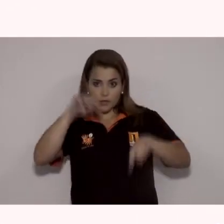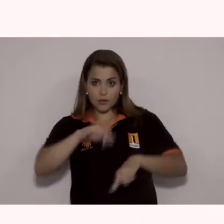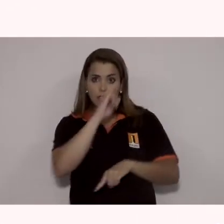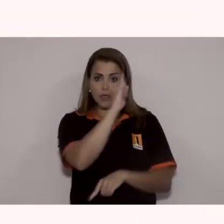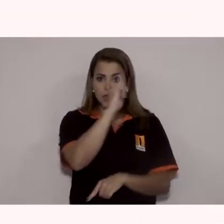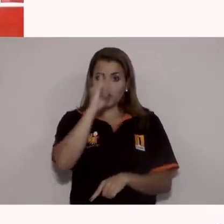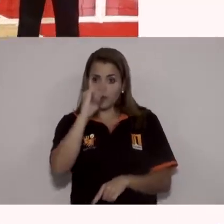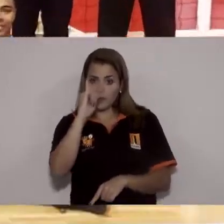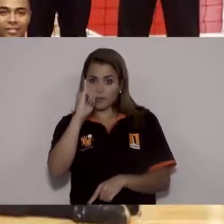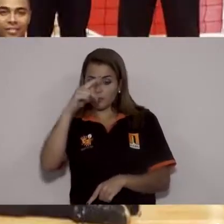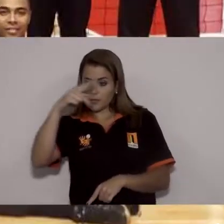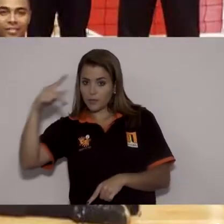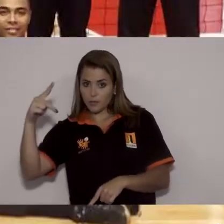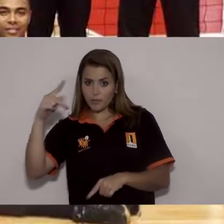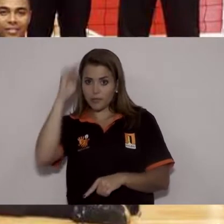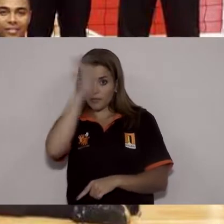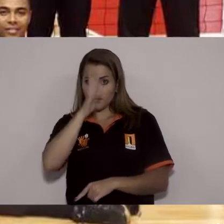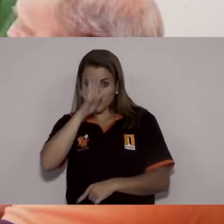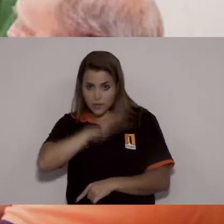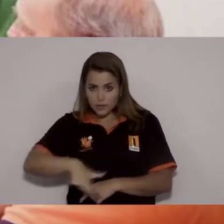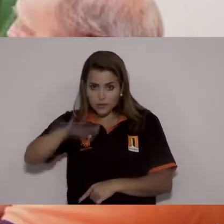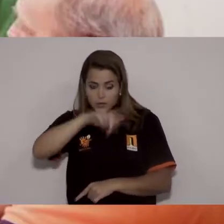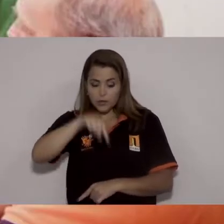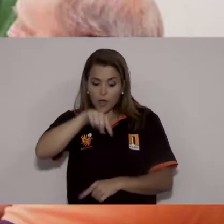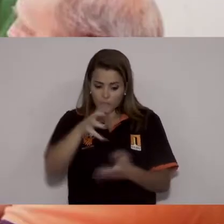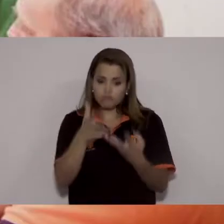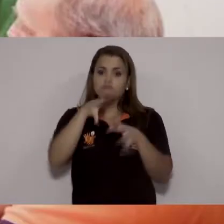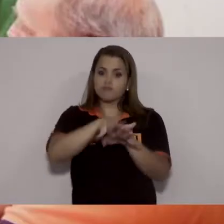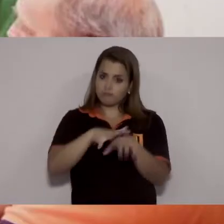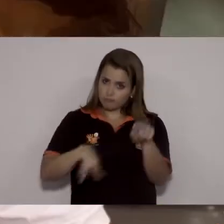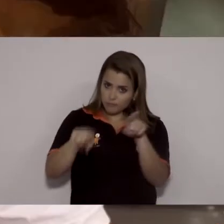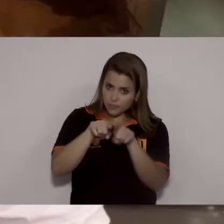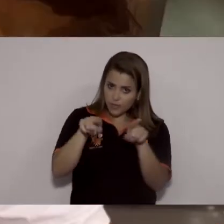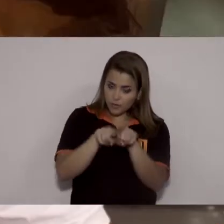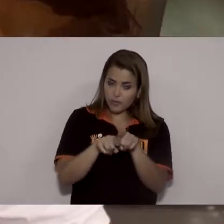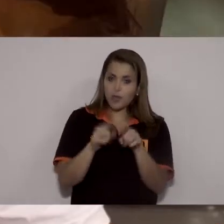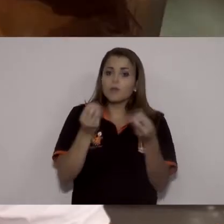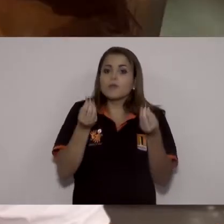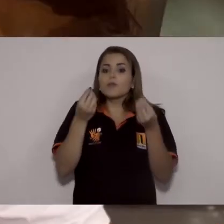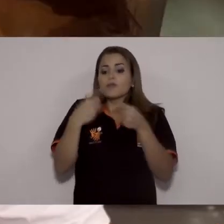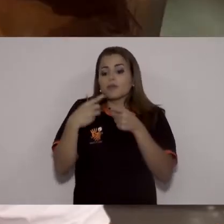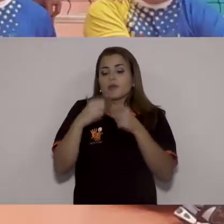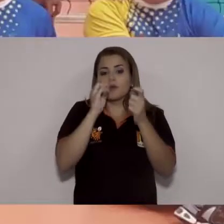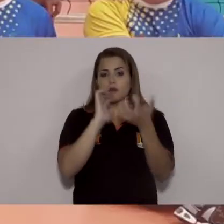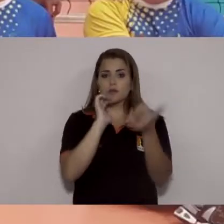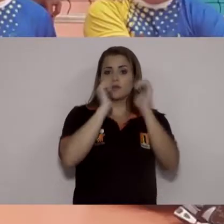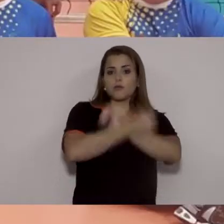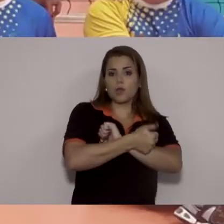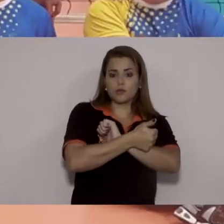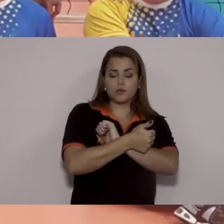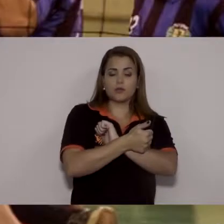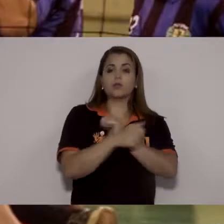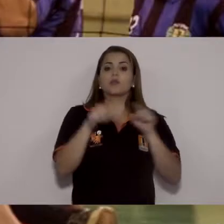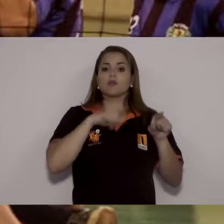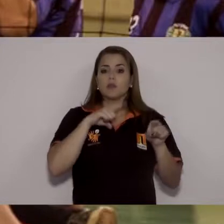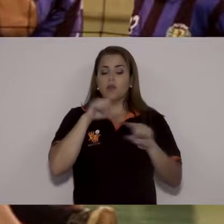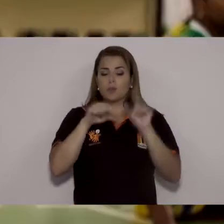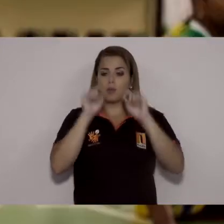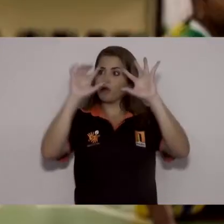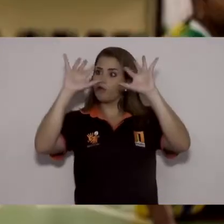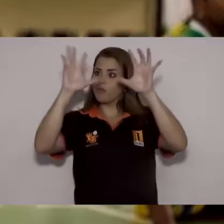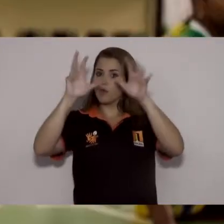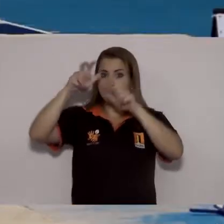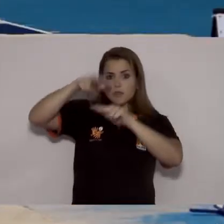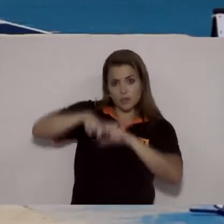Nós, do IPP Brasil, também estamos fazendo a inclusão acontecer através do esporte. Nosso time de vôlei sentado e